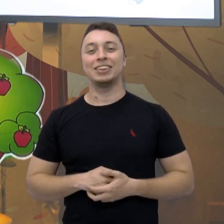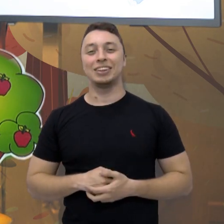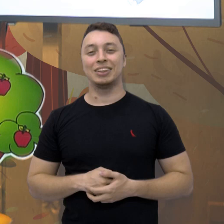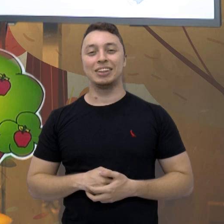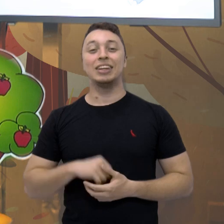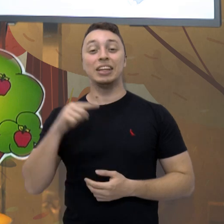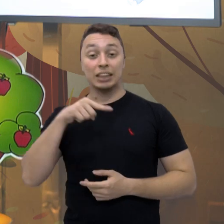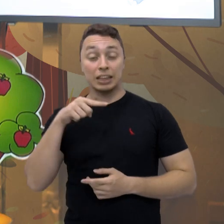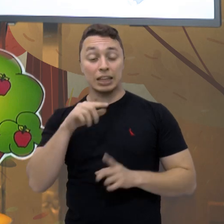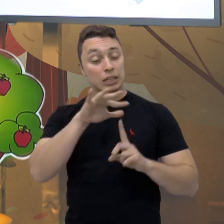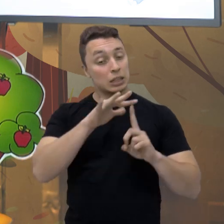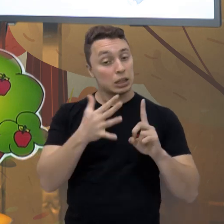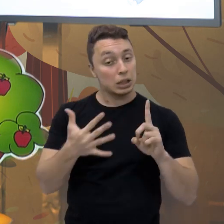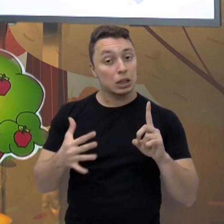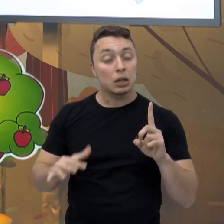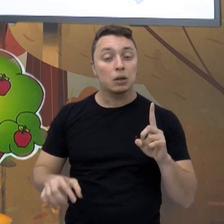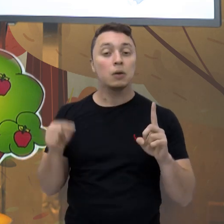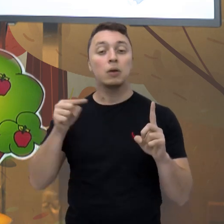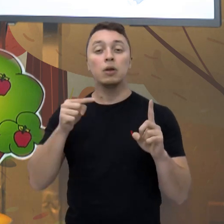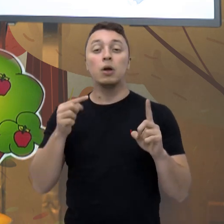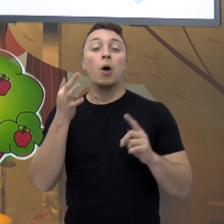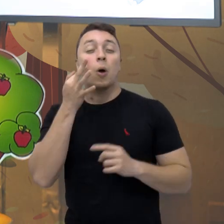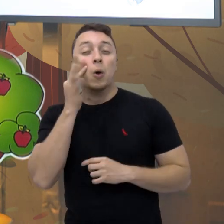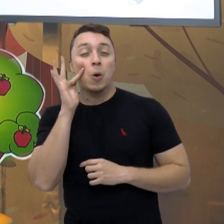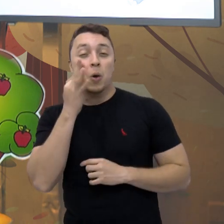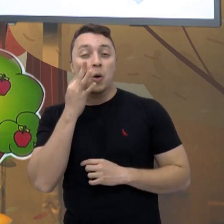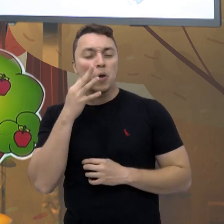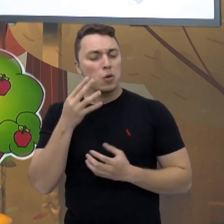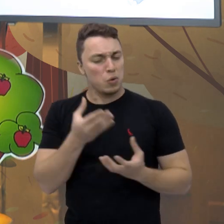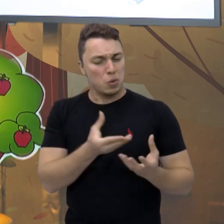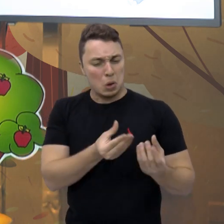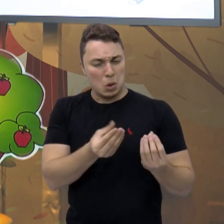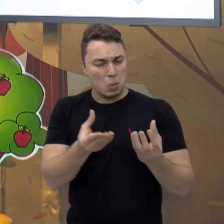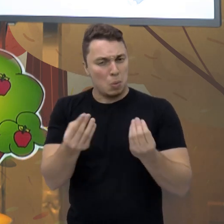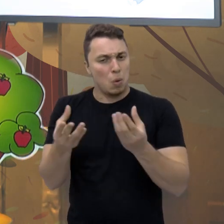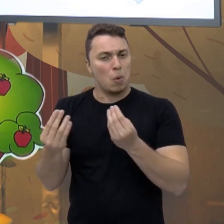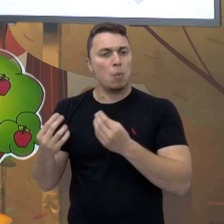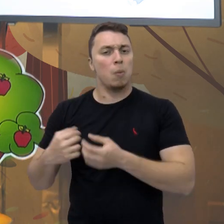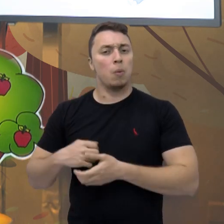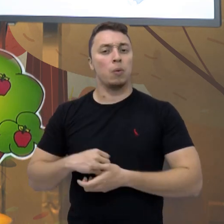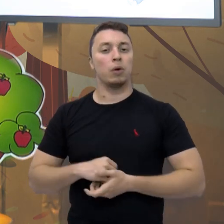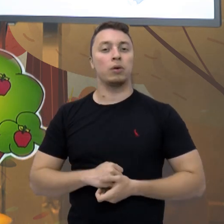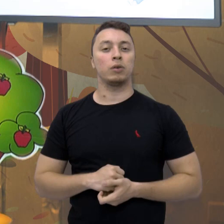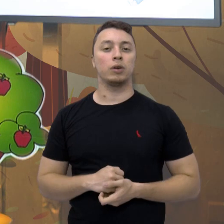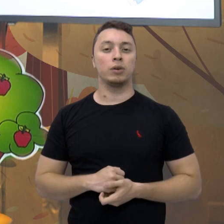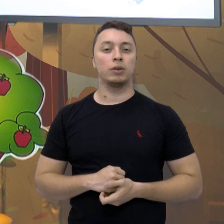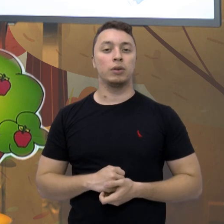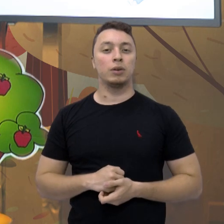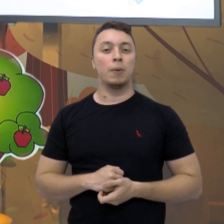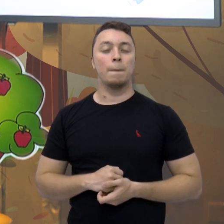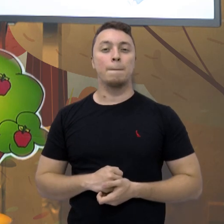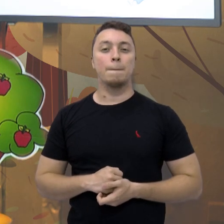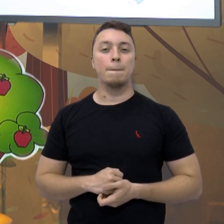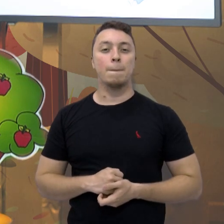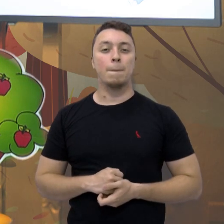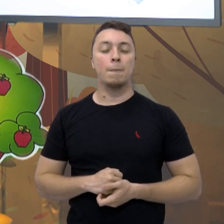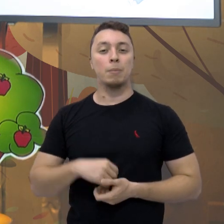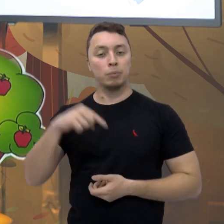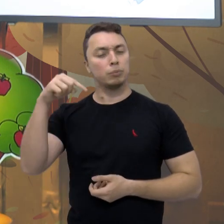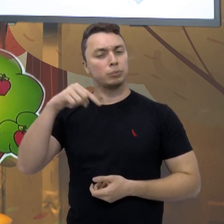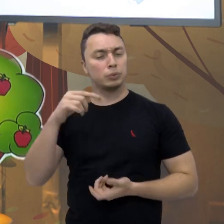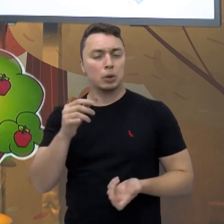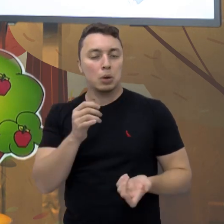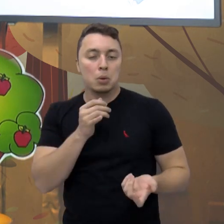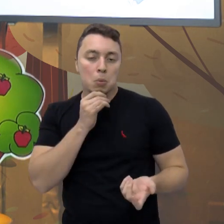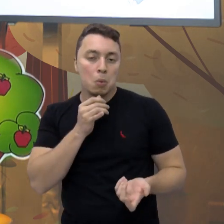do outono que as frutas aparecem em evidência e tem muitas frutas ali daqui da nossa região,